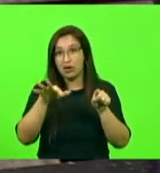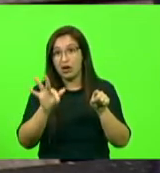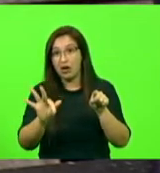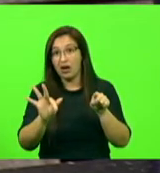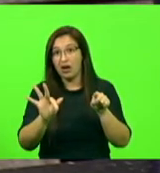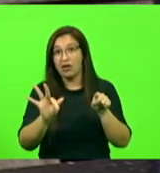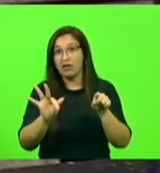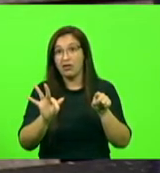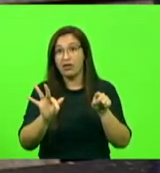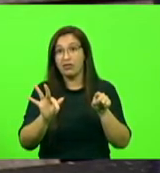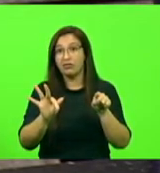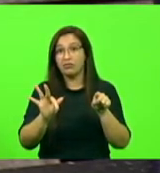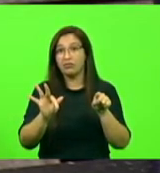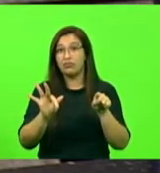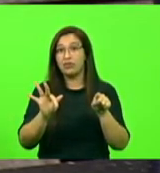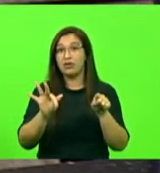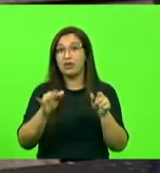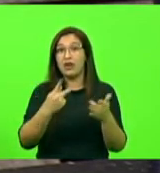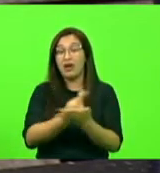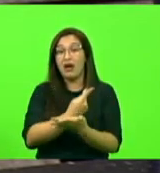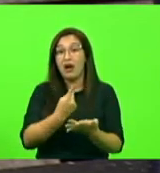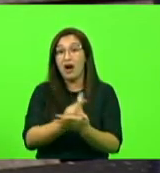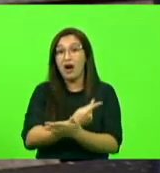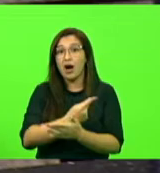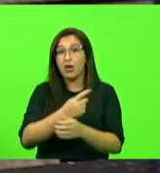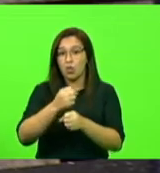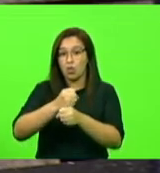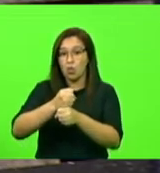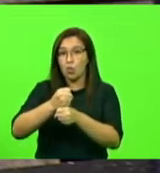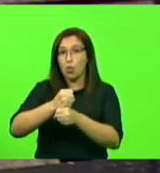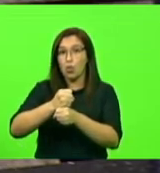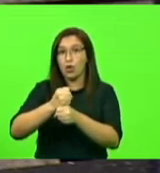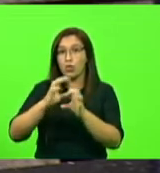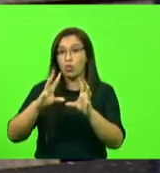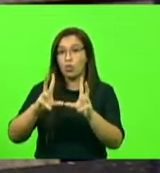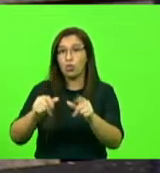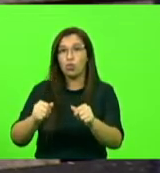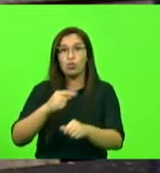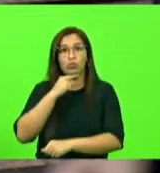e, durante todo o ano, ele não pode ter oportunidade mais no Estado.